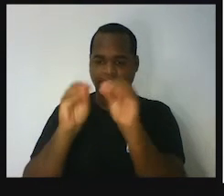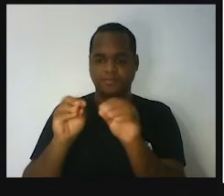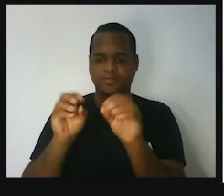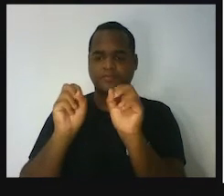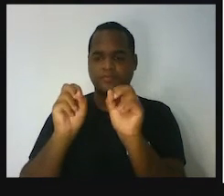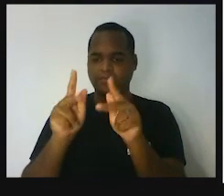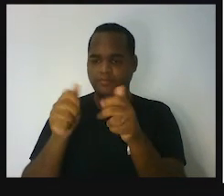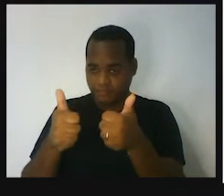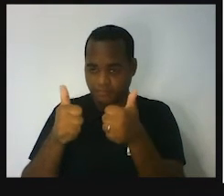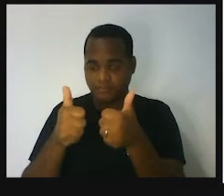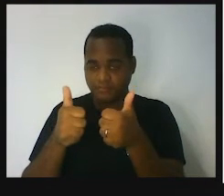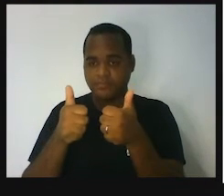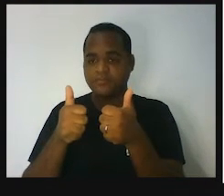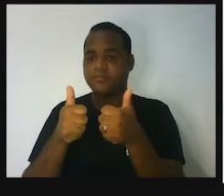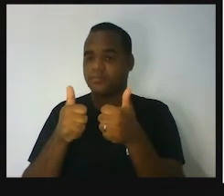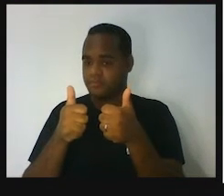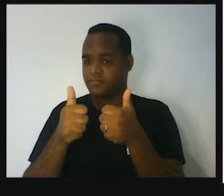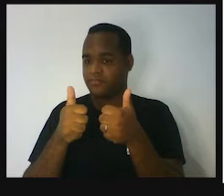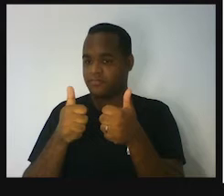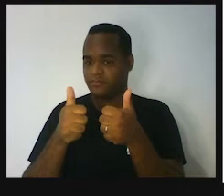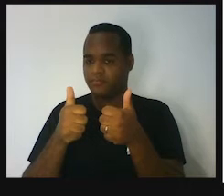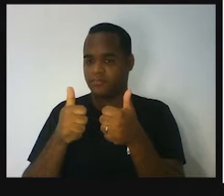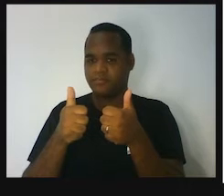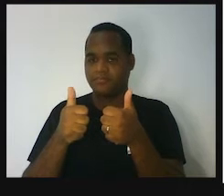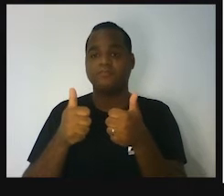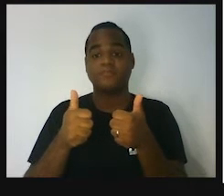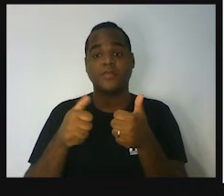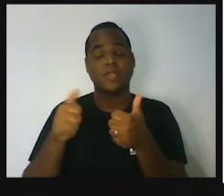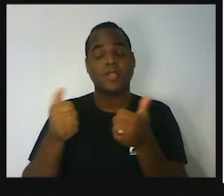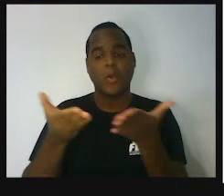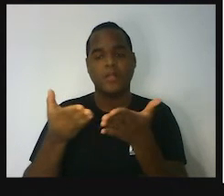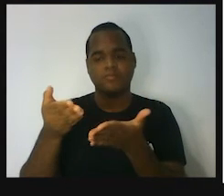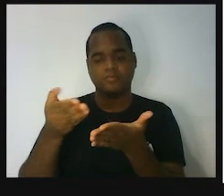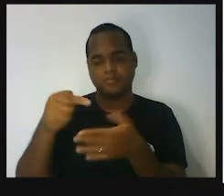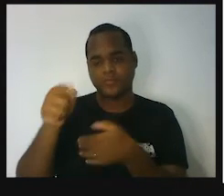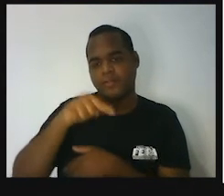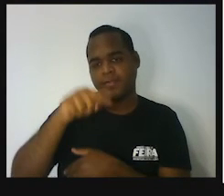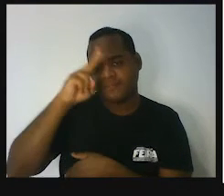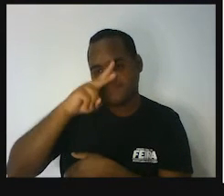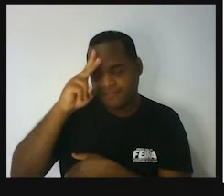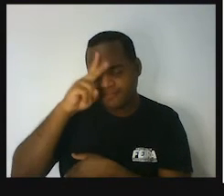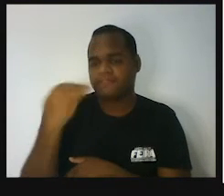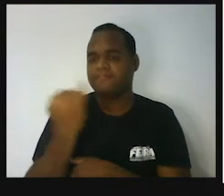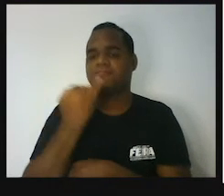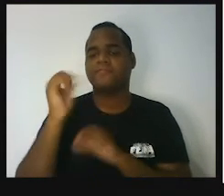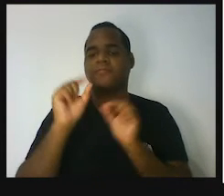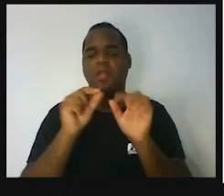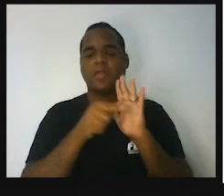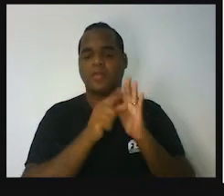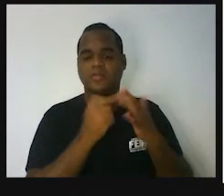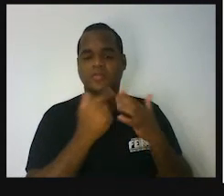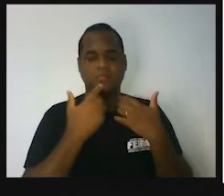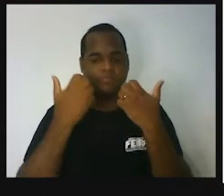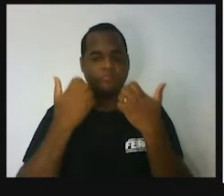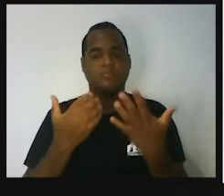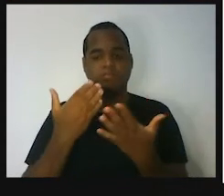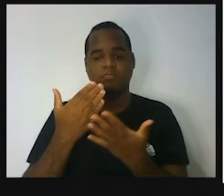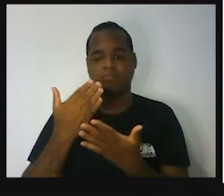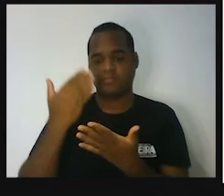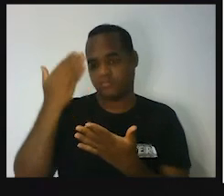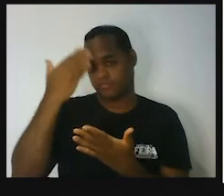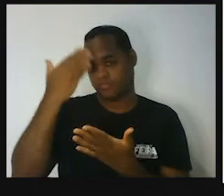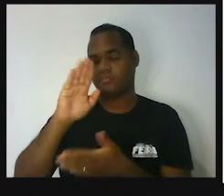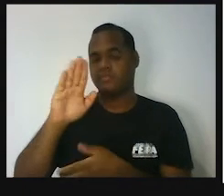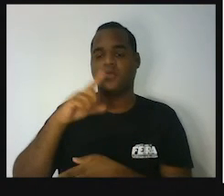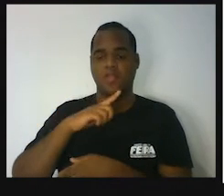Tá? Então, a gente vai lembrar do que a gente fez na aula anterior, cumprindo o propósito dessa nossa aula.